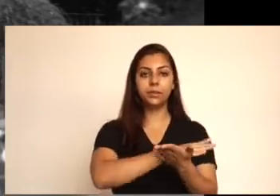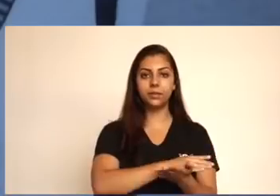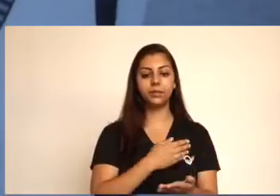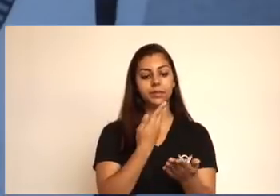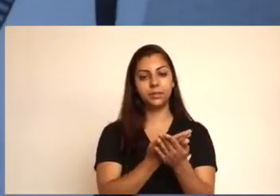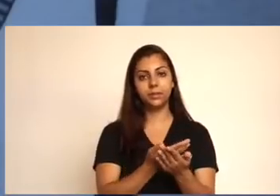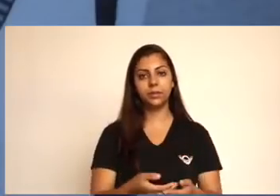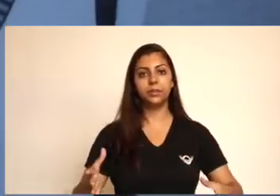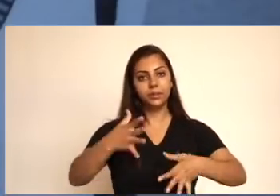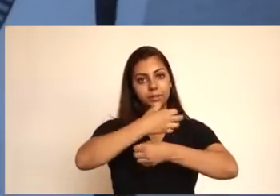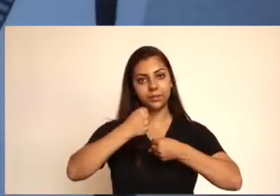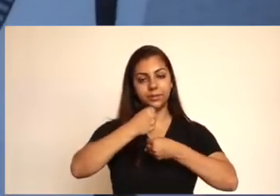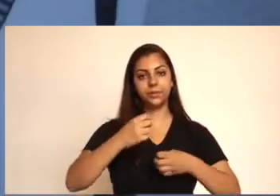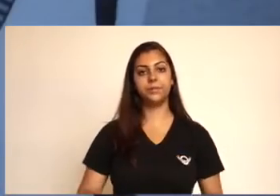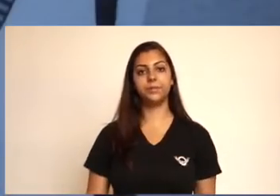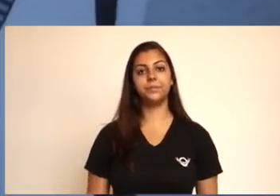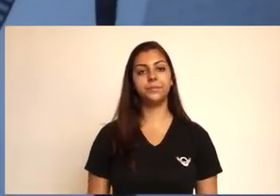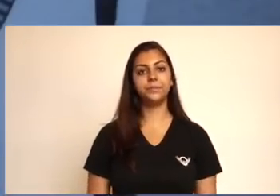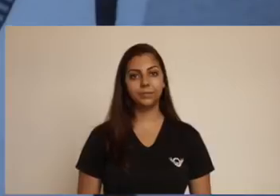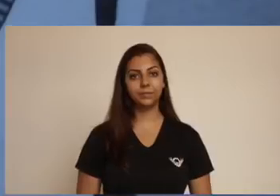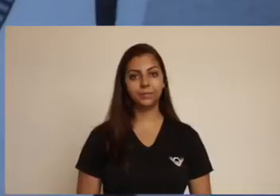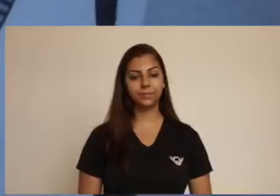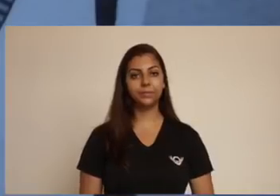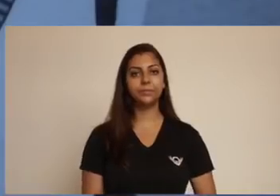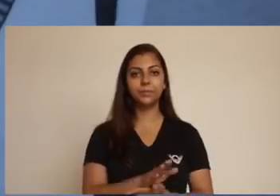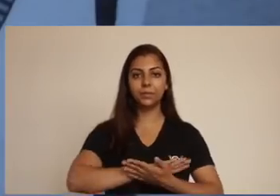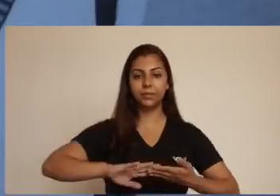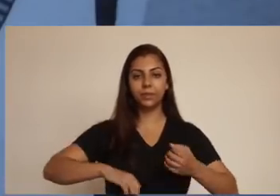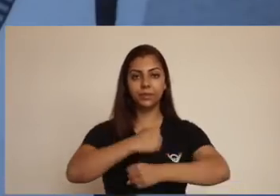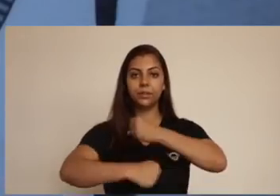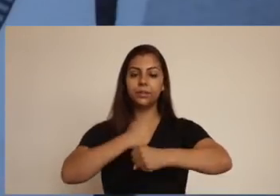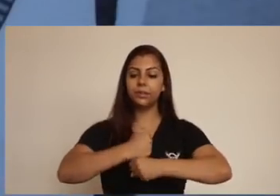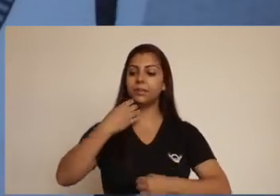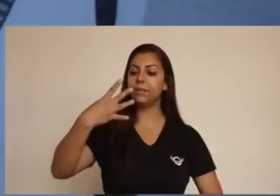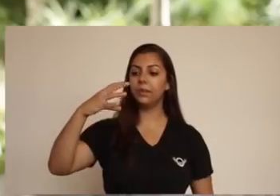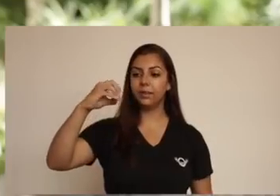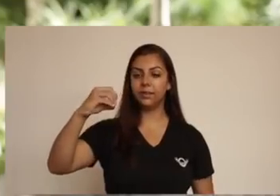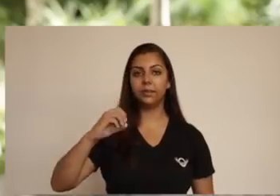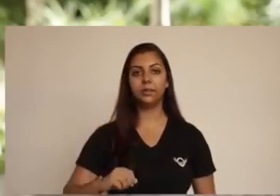de prédio